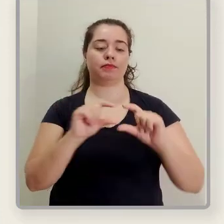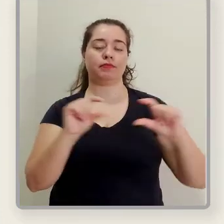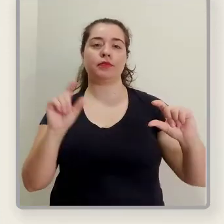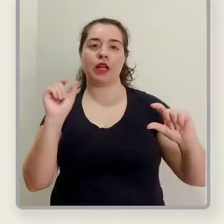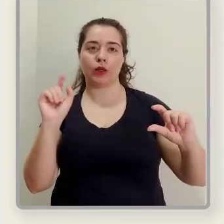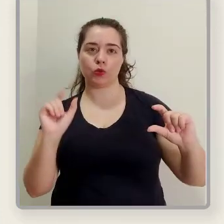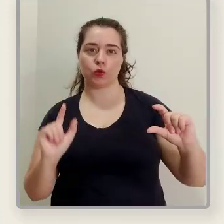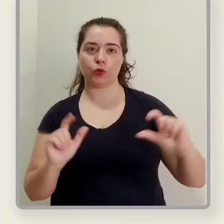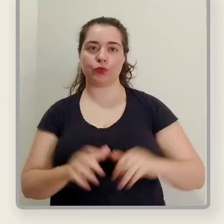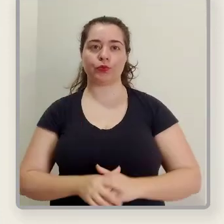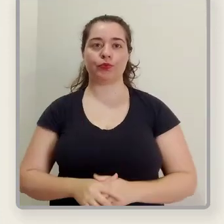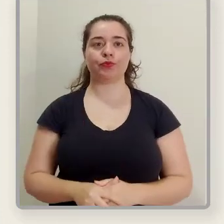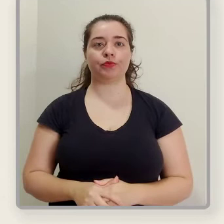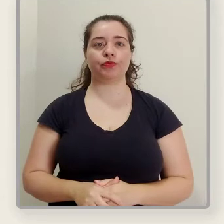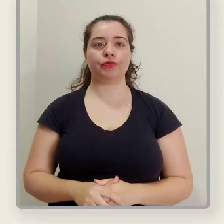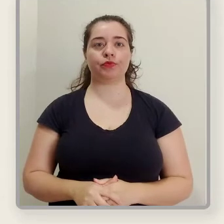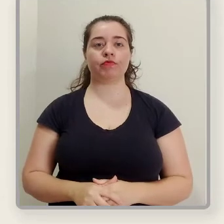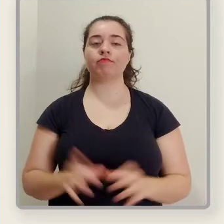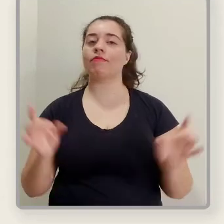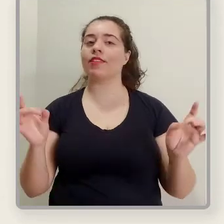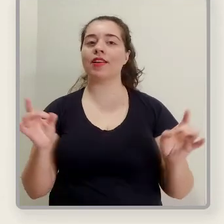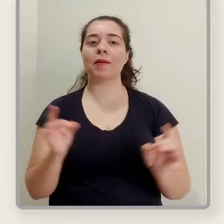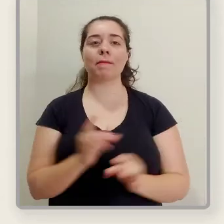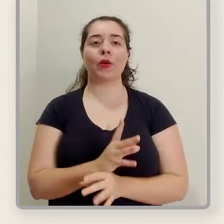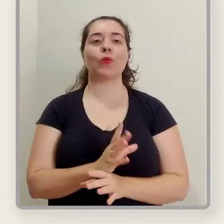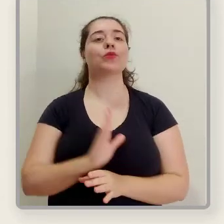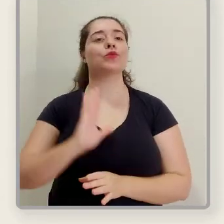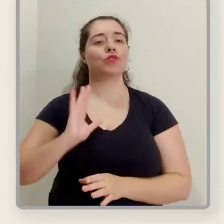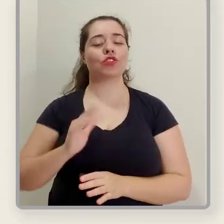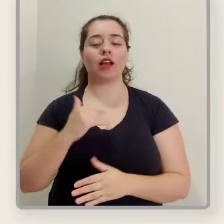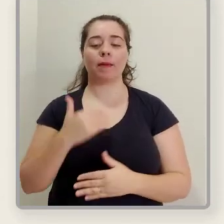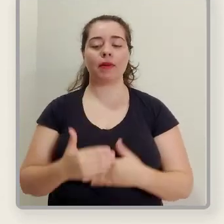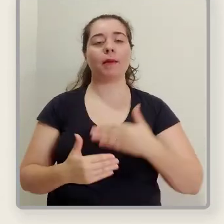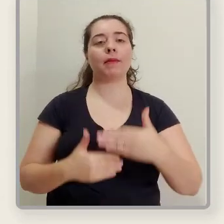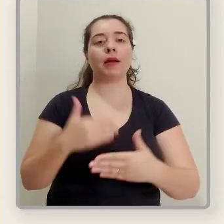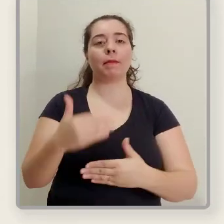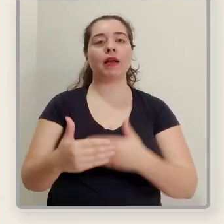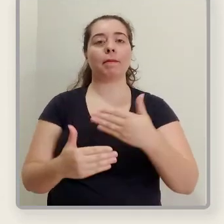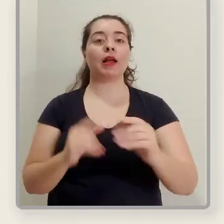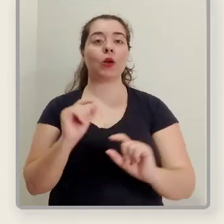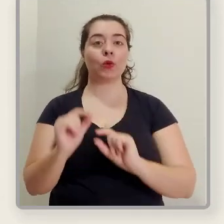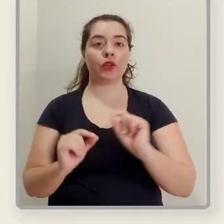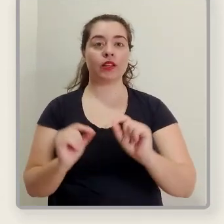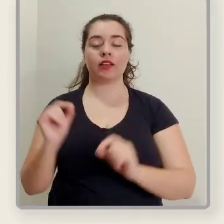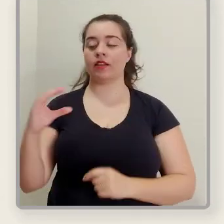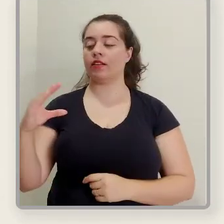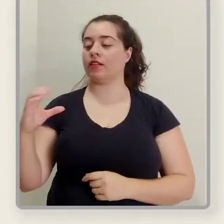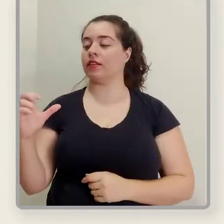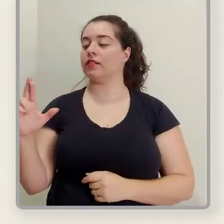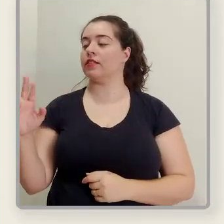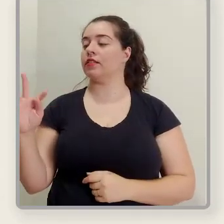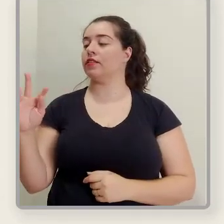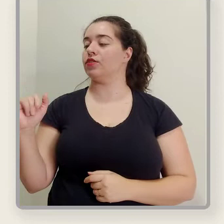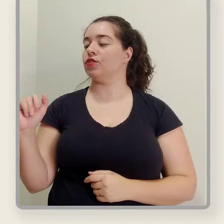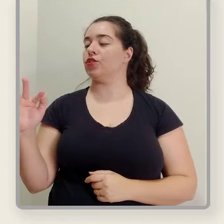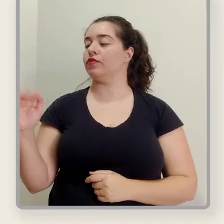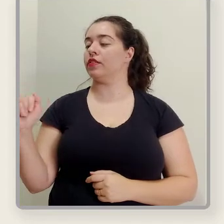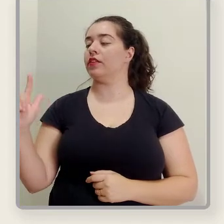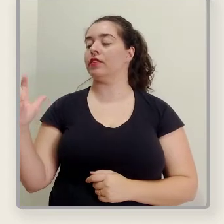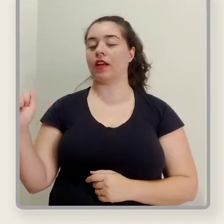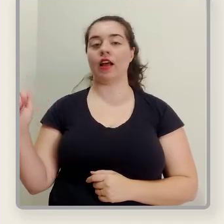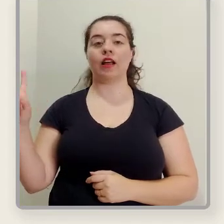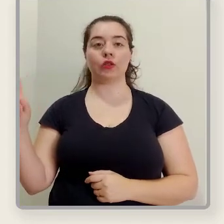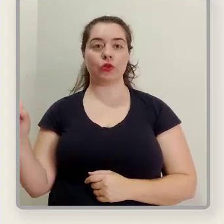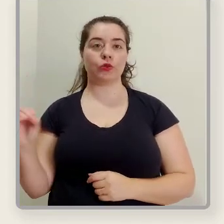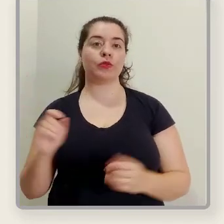Pronto. Foi realizado todos os passos para vincular o certificado digital com o Assina UFSC.